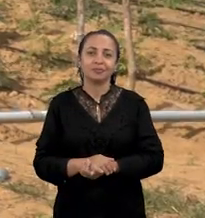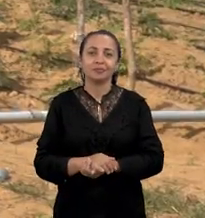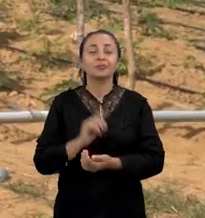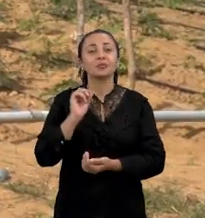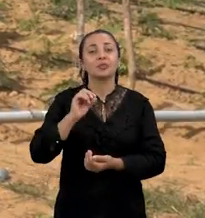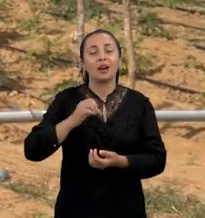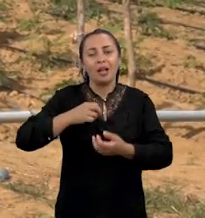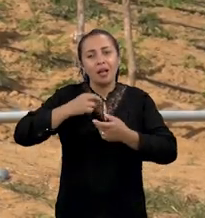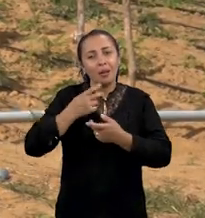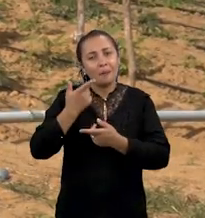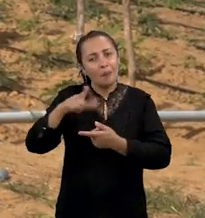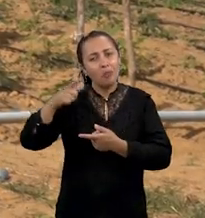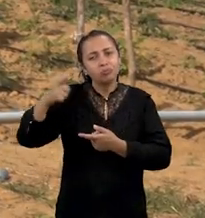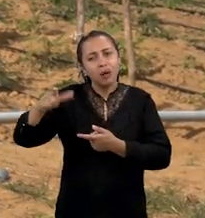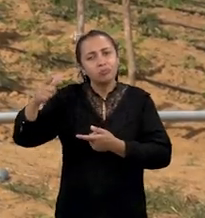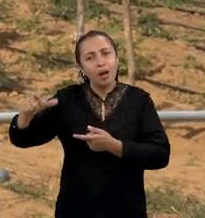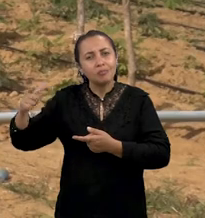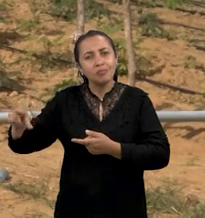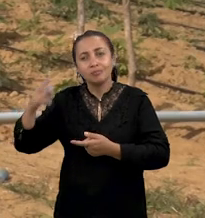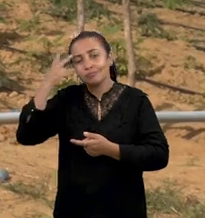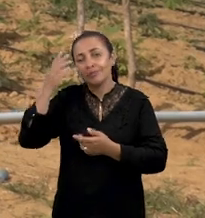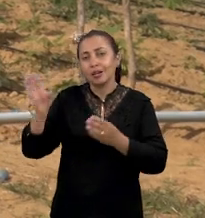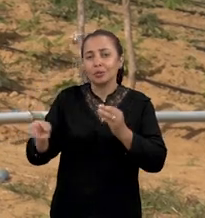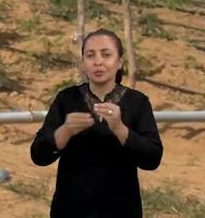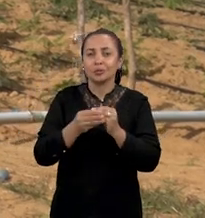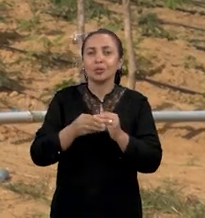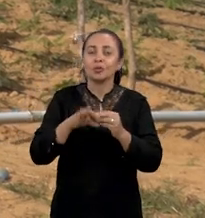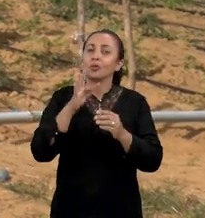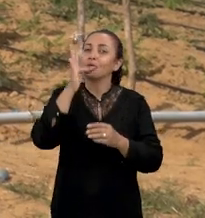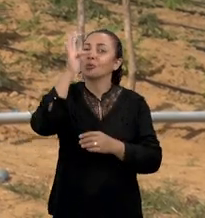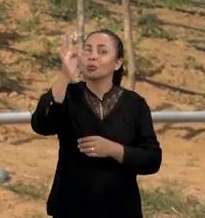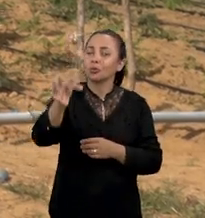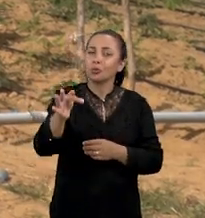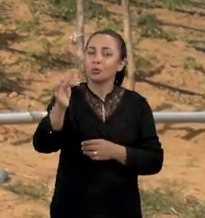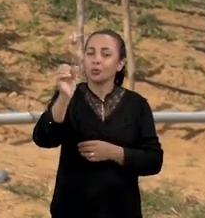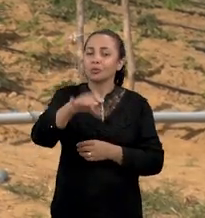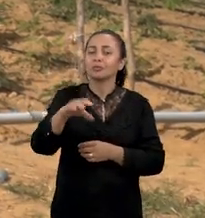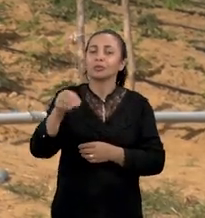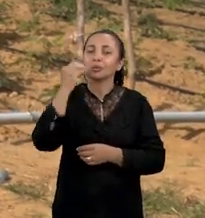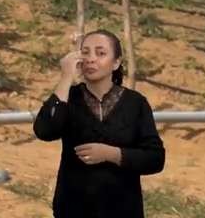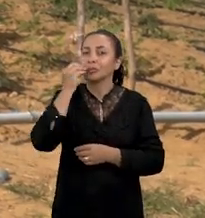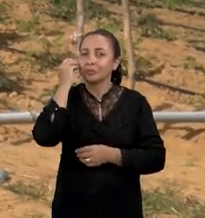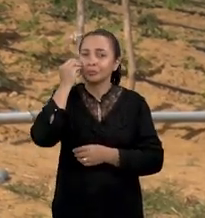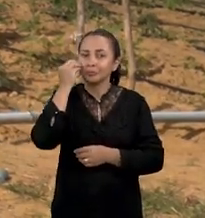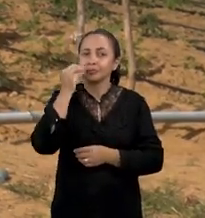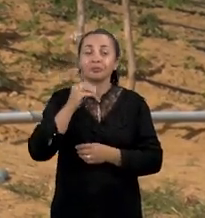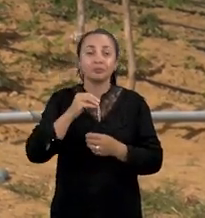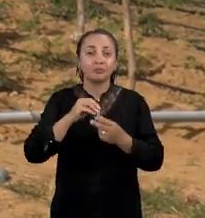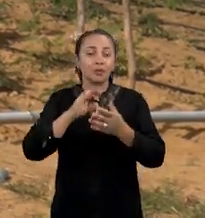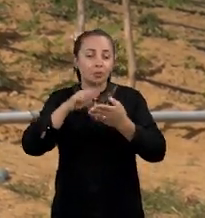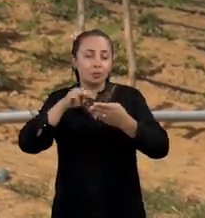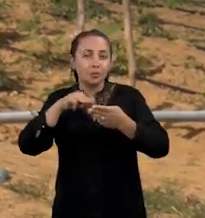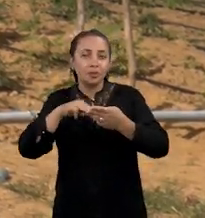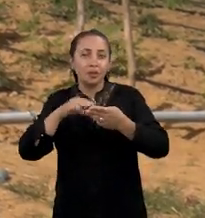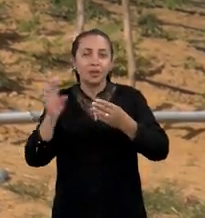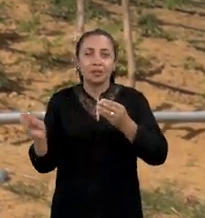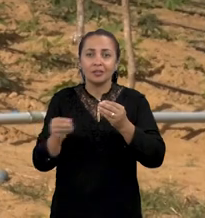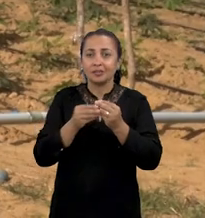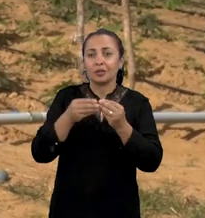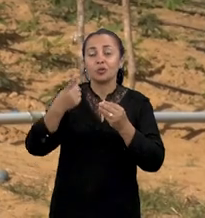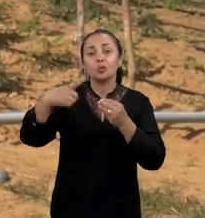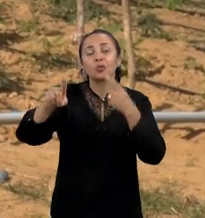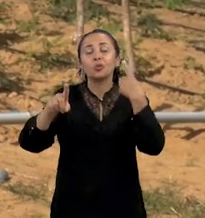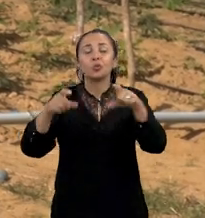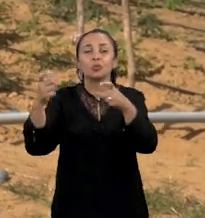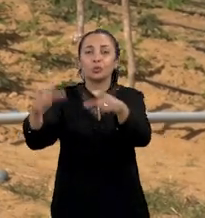em fase de multiplicação para serem incluídas nos experimentos futuros. Do material, que é variedade introduzida